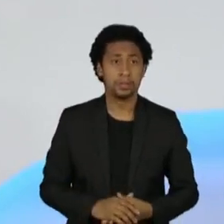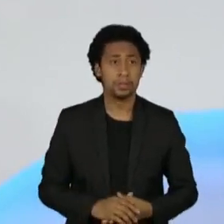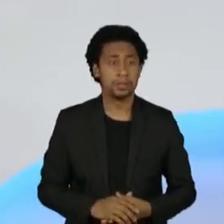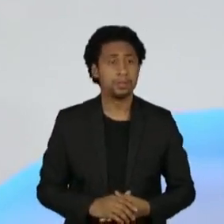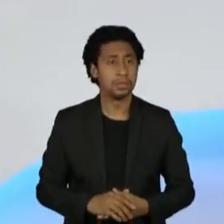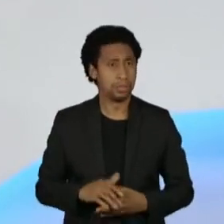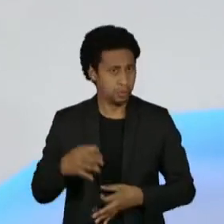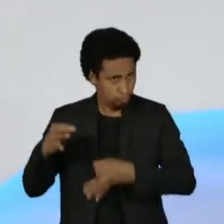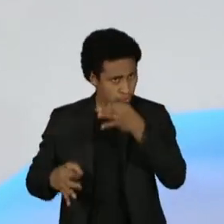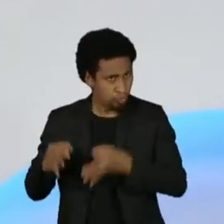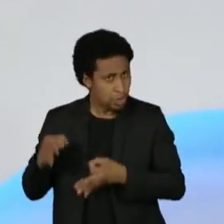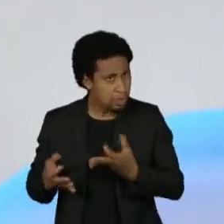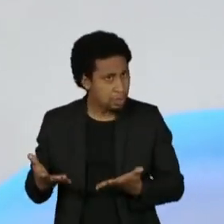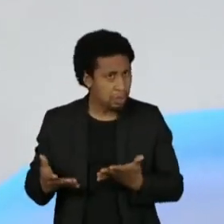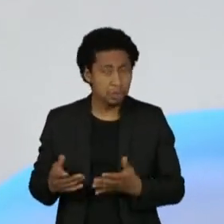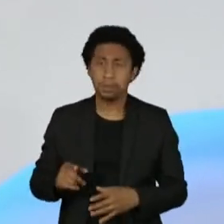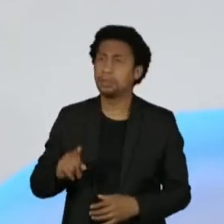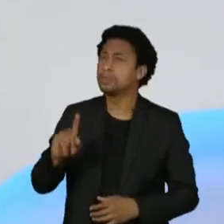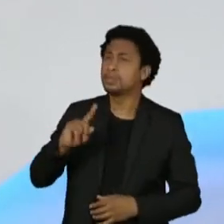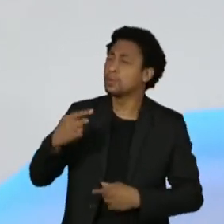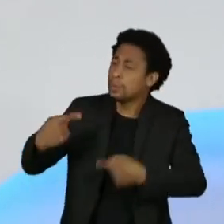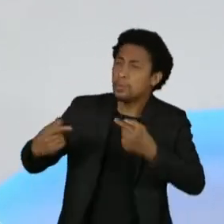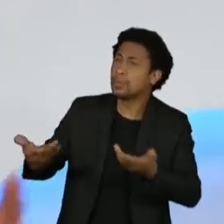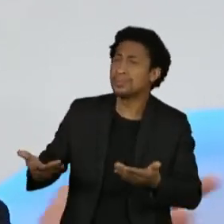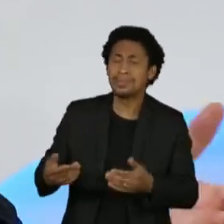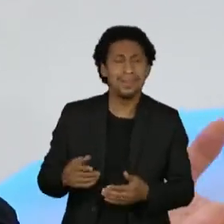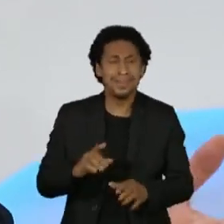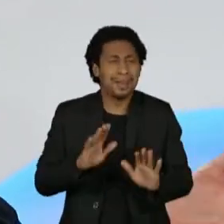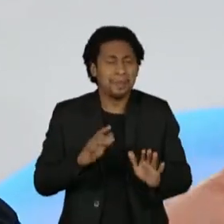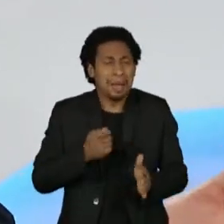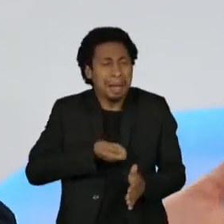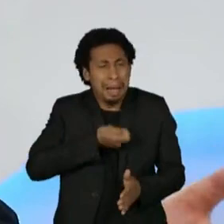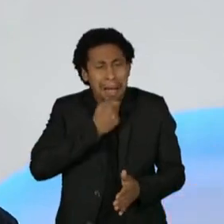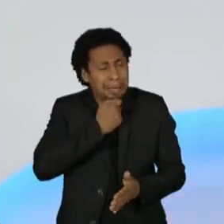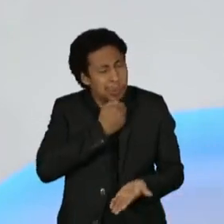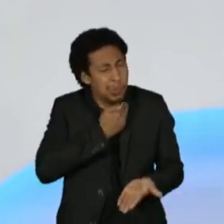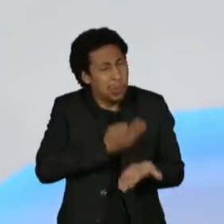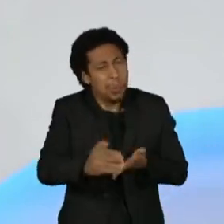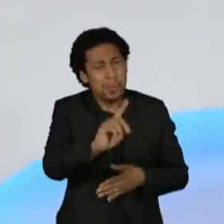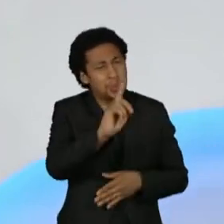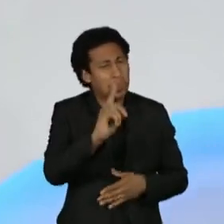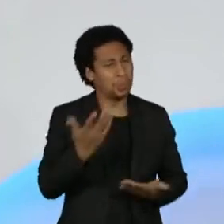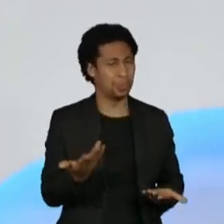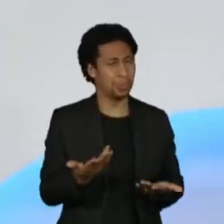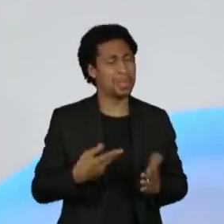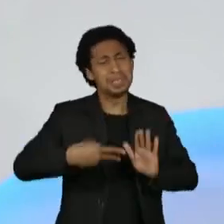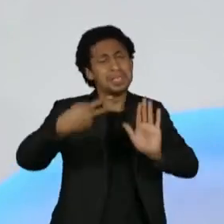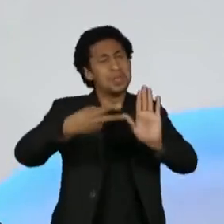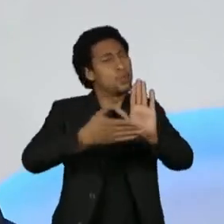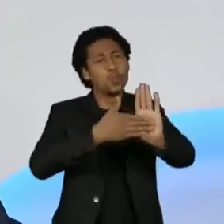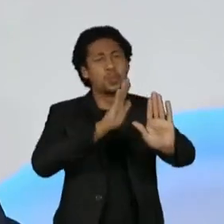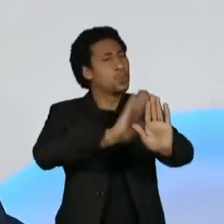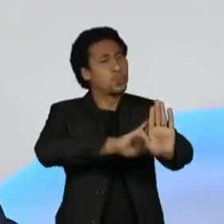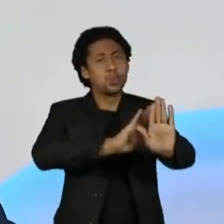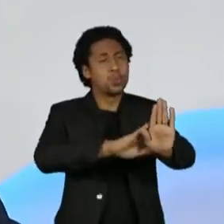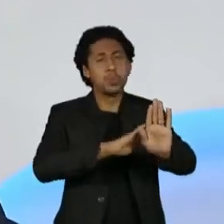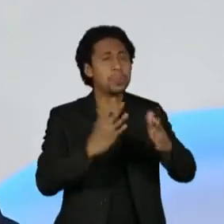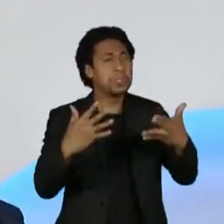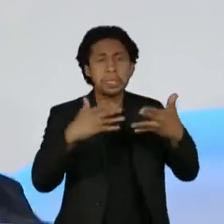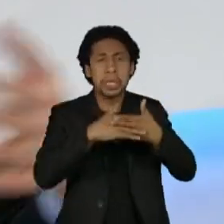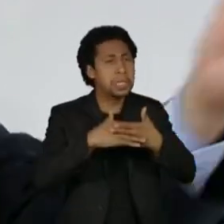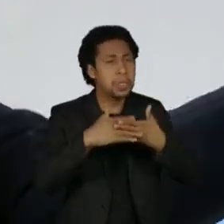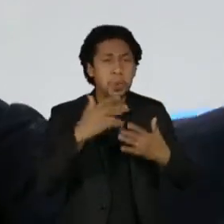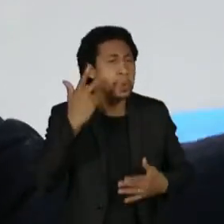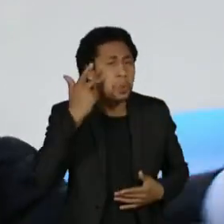No judiciário? acho que ele... Não, na política. Não, nem começou. Segundo turno é direito como cidadão, você vai escolher entre o Bolsonaro, eu,